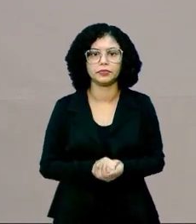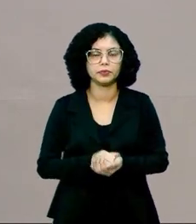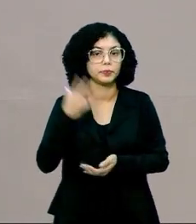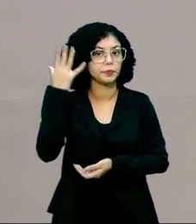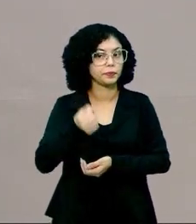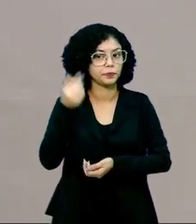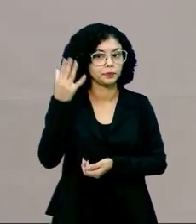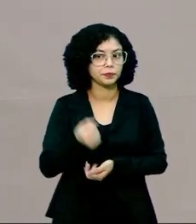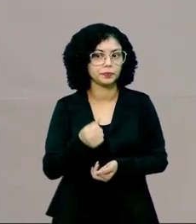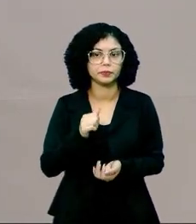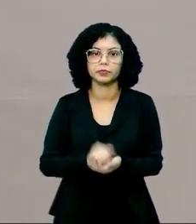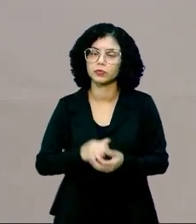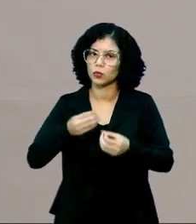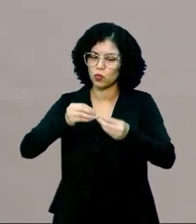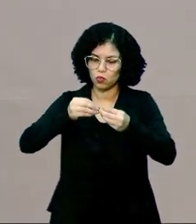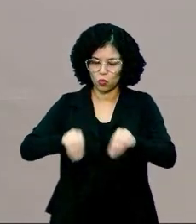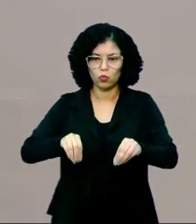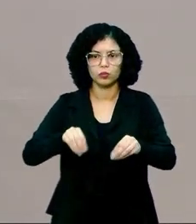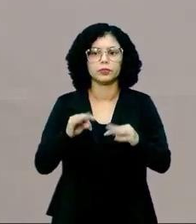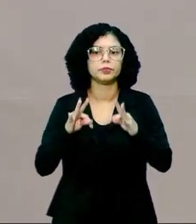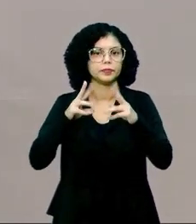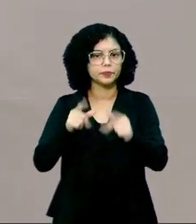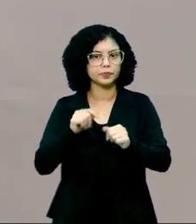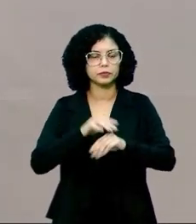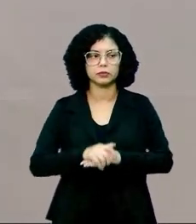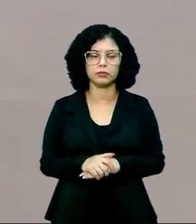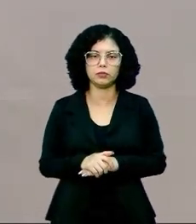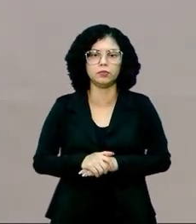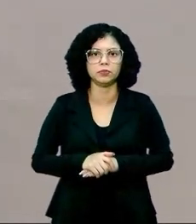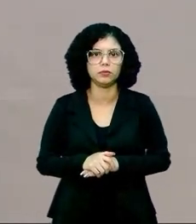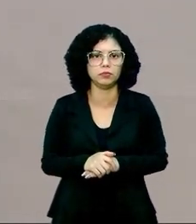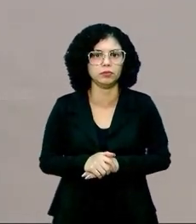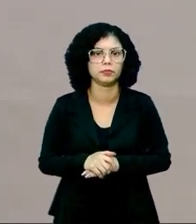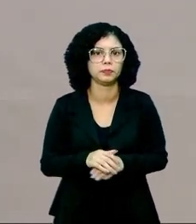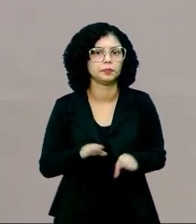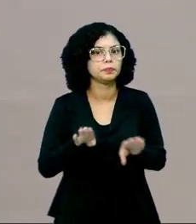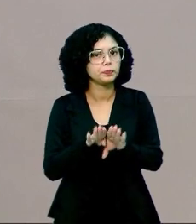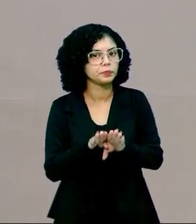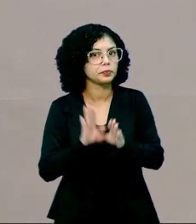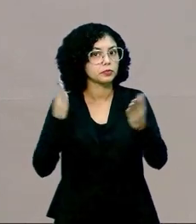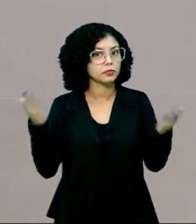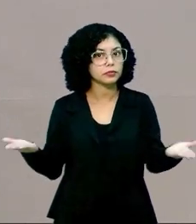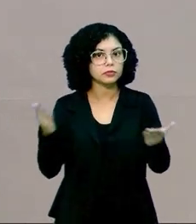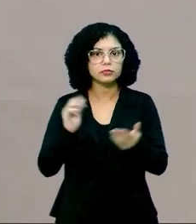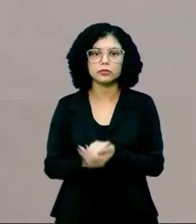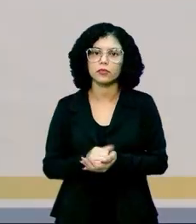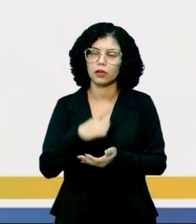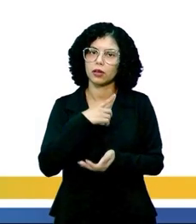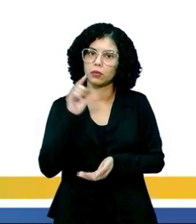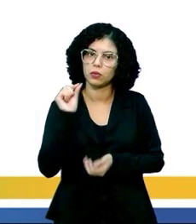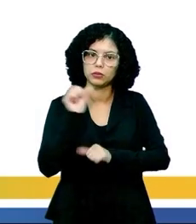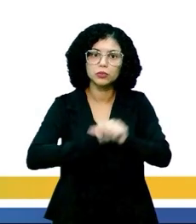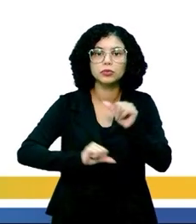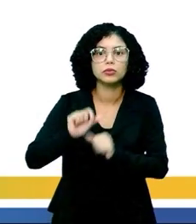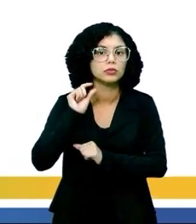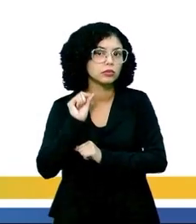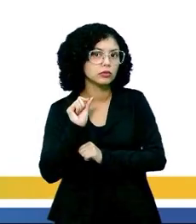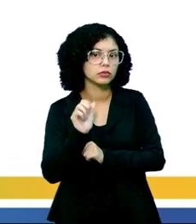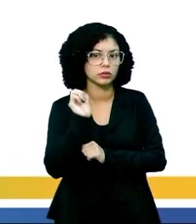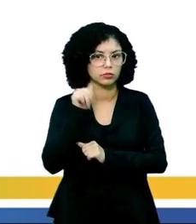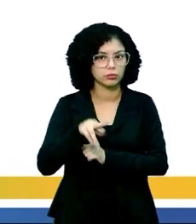leites, ovos. Isso tudo são ricos em proteína, né? Então, em proteína vai se transformar em quê?